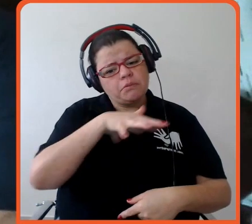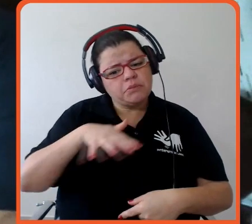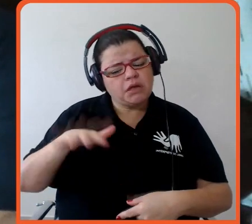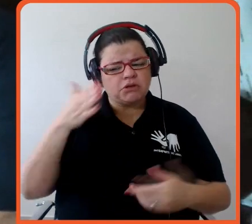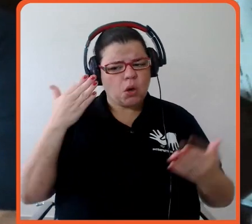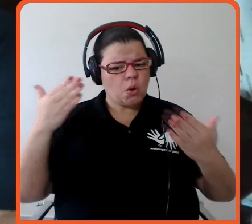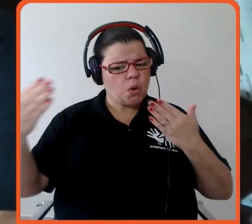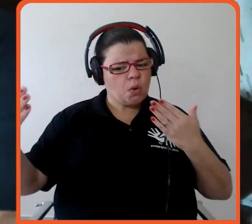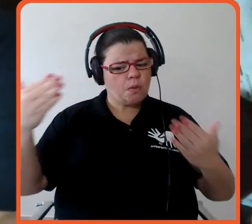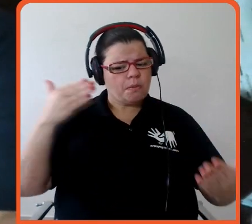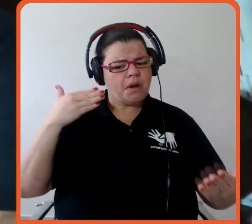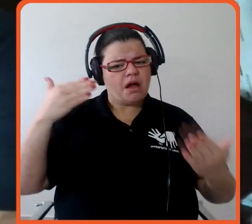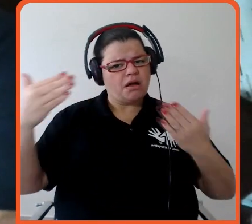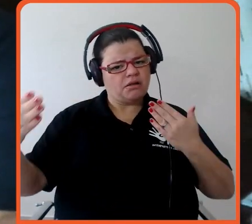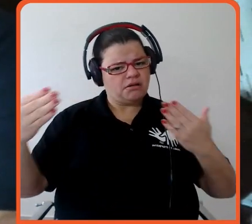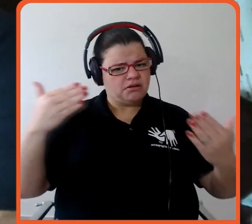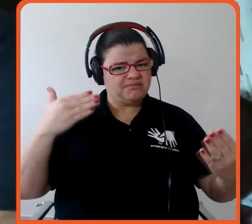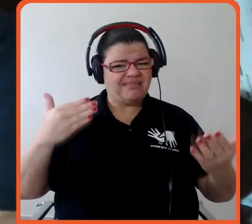as últimas vezes,